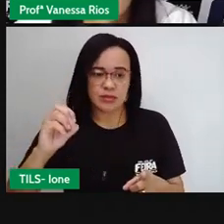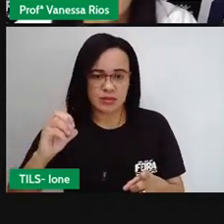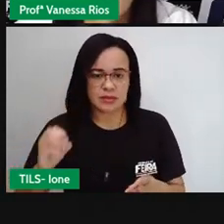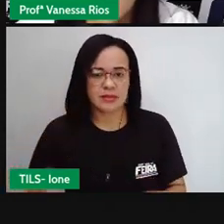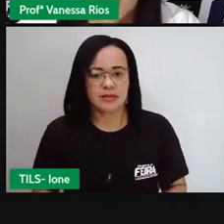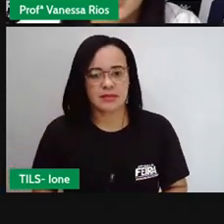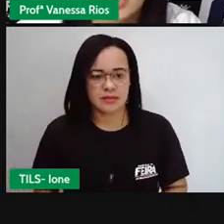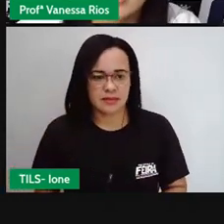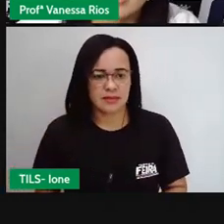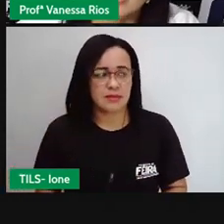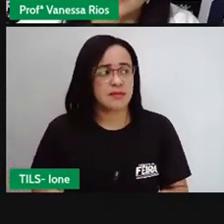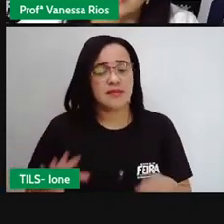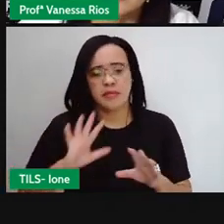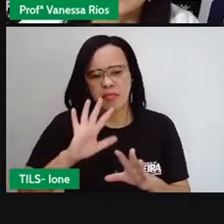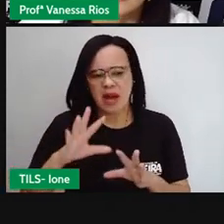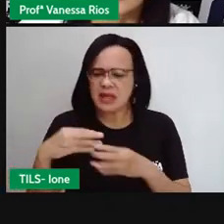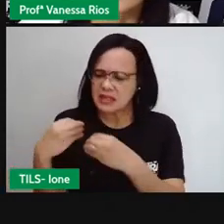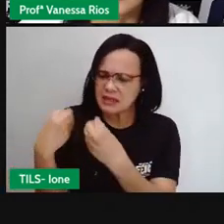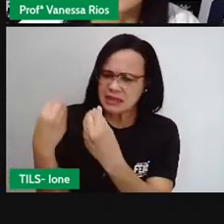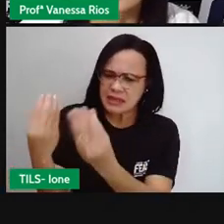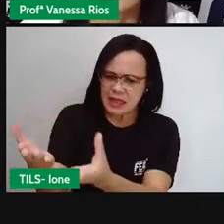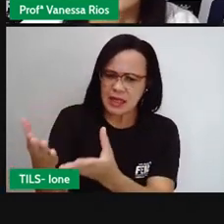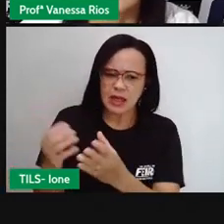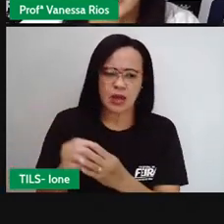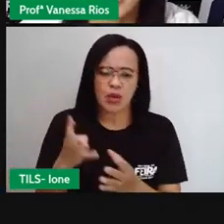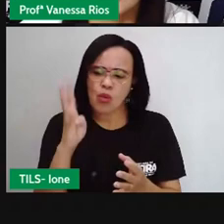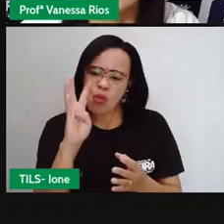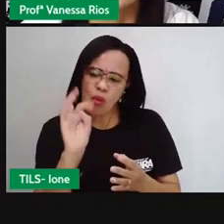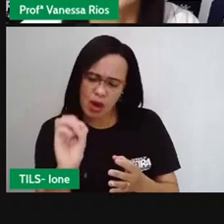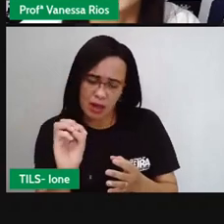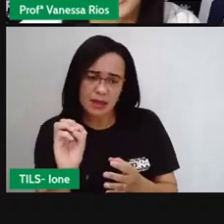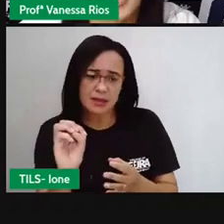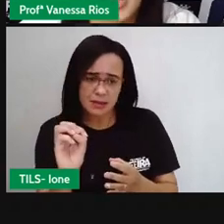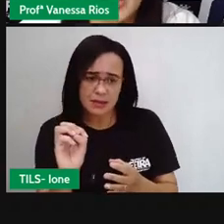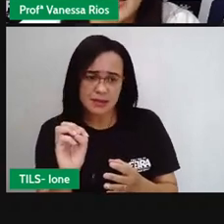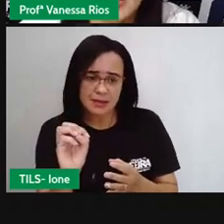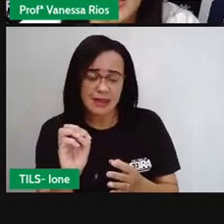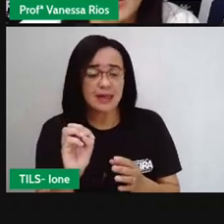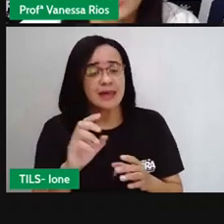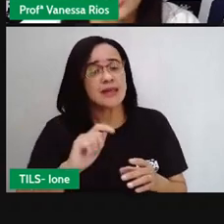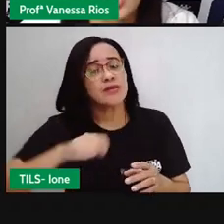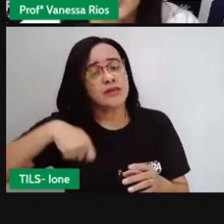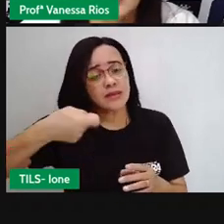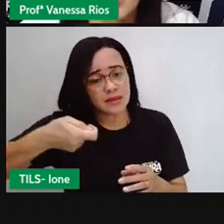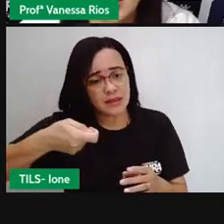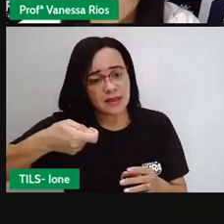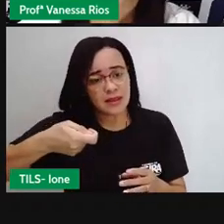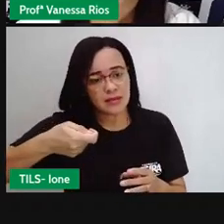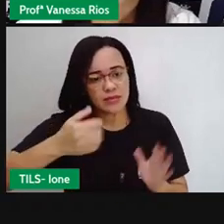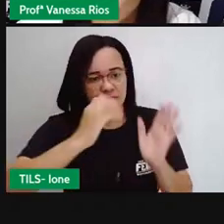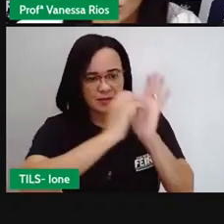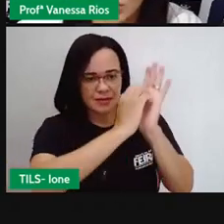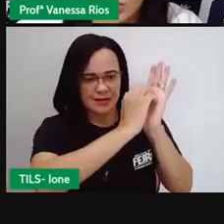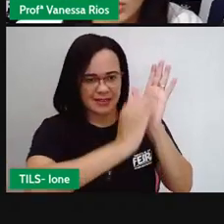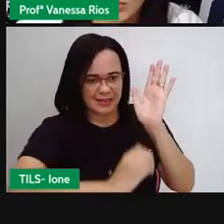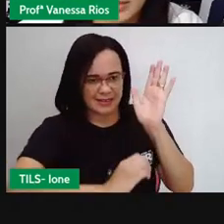quarenta a gente já está entendendo aí que é uma ação de dar de tirar então a continha vai ser a